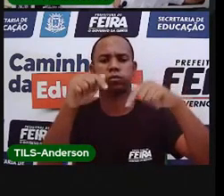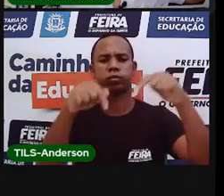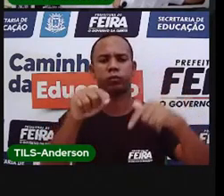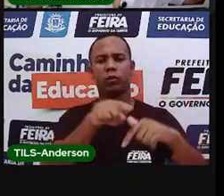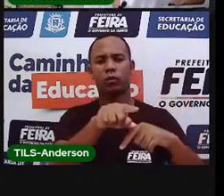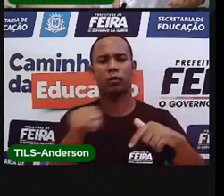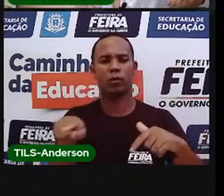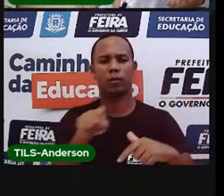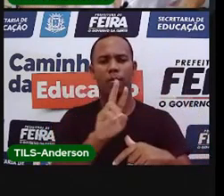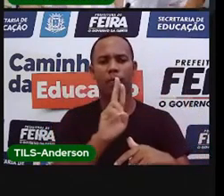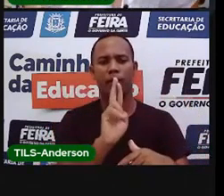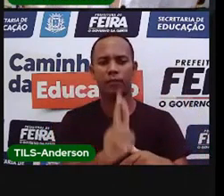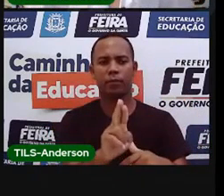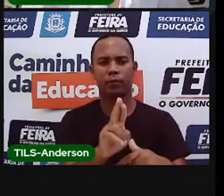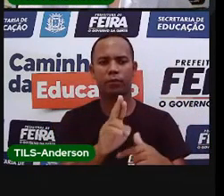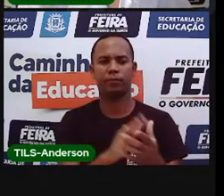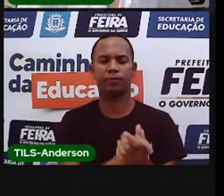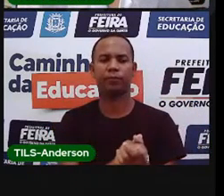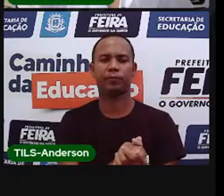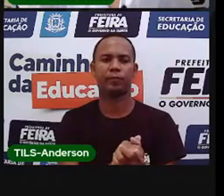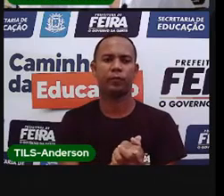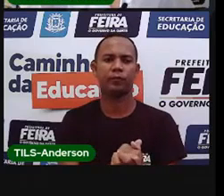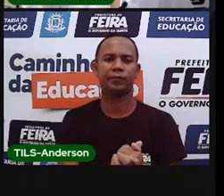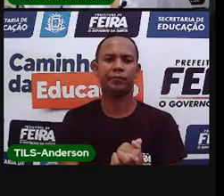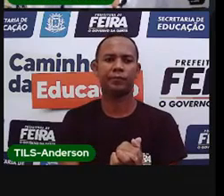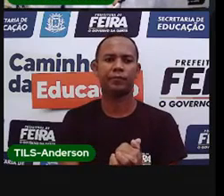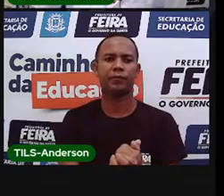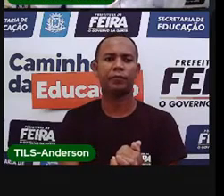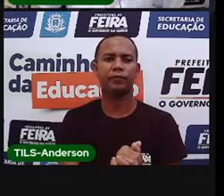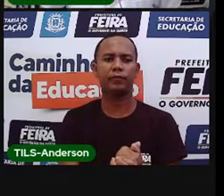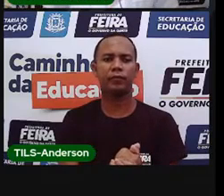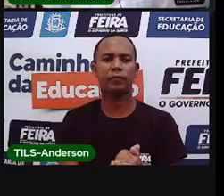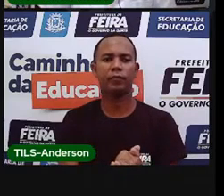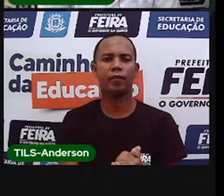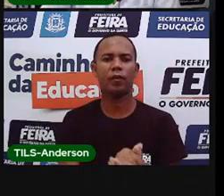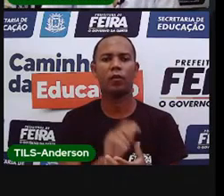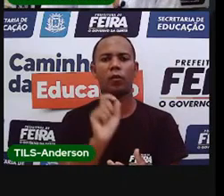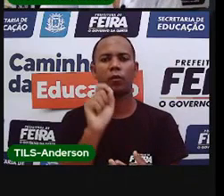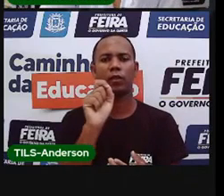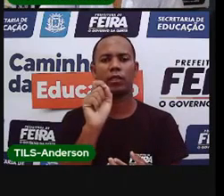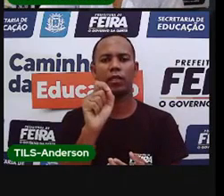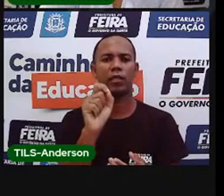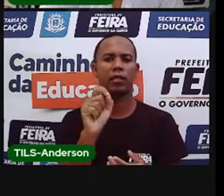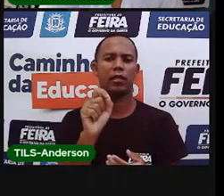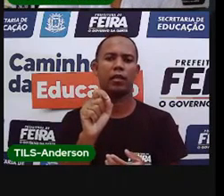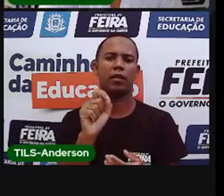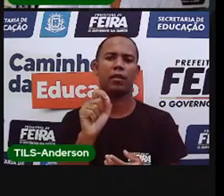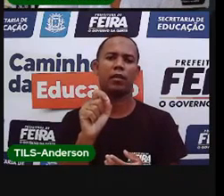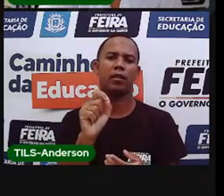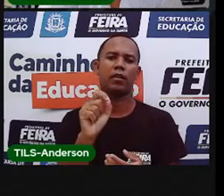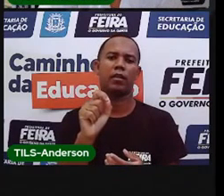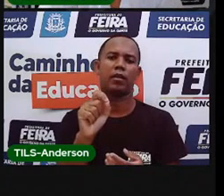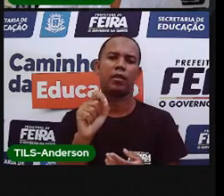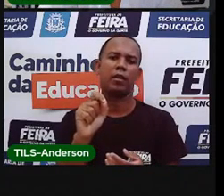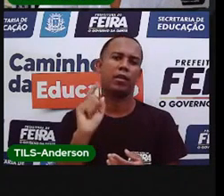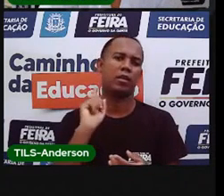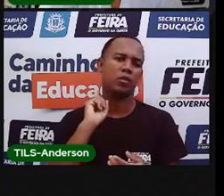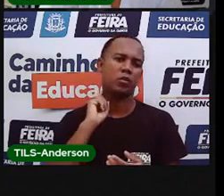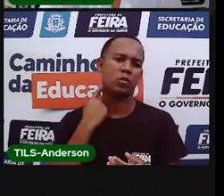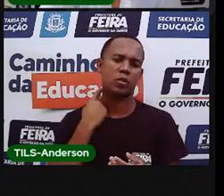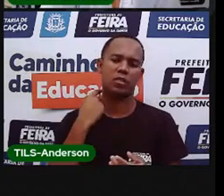Aqui embaixo. Bom, o que é o serviço de coleta de lixo? Né?